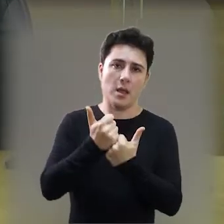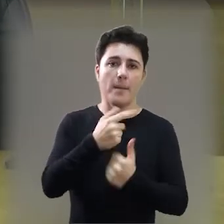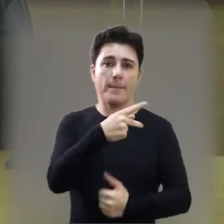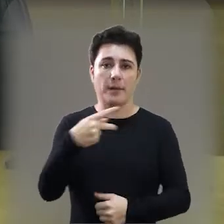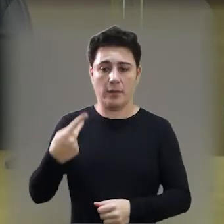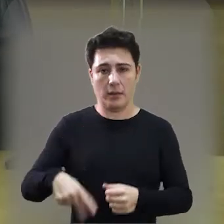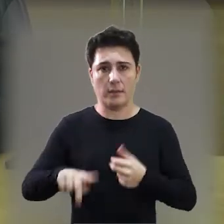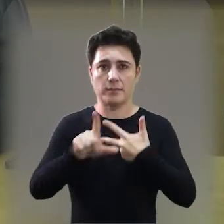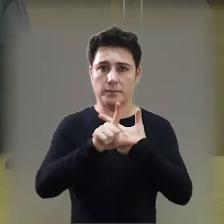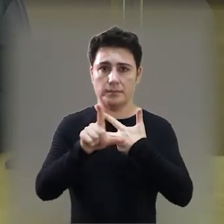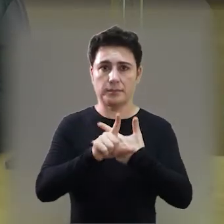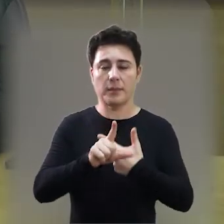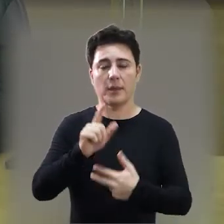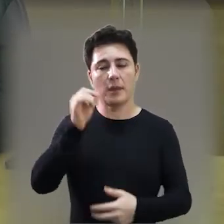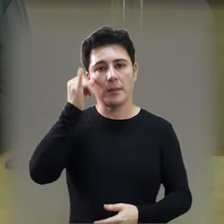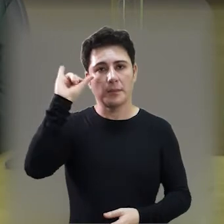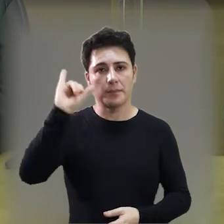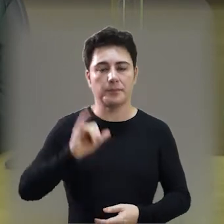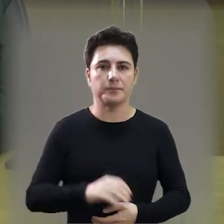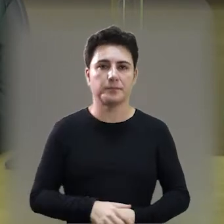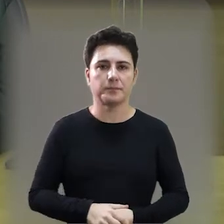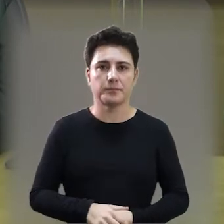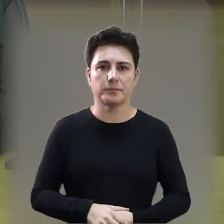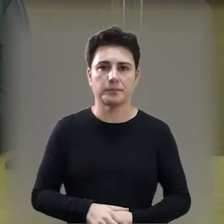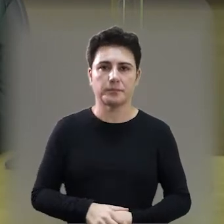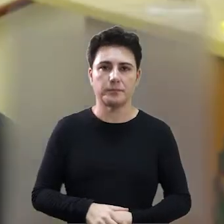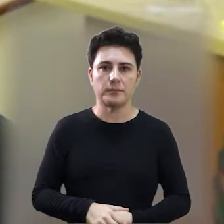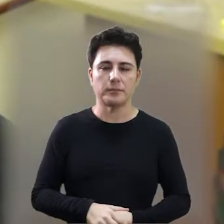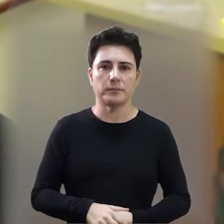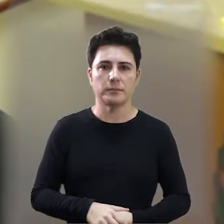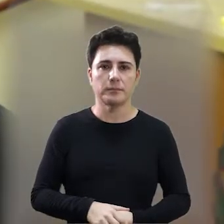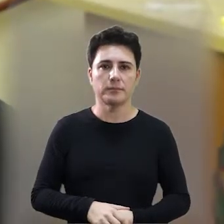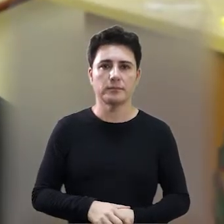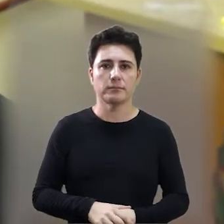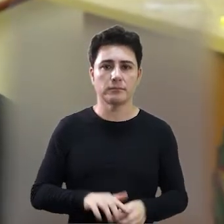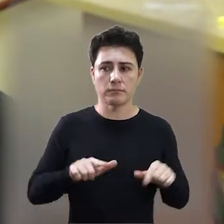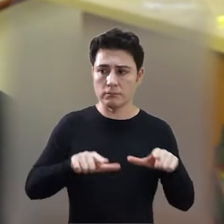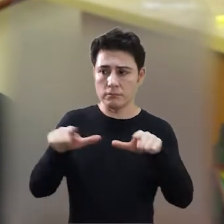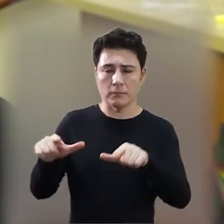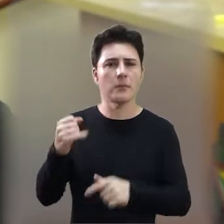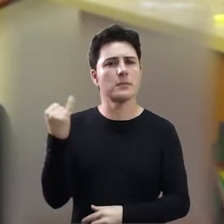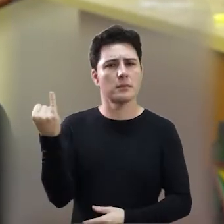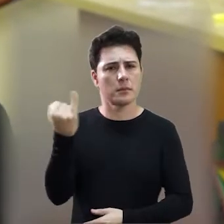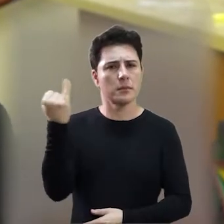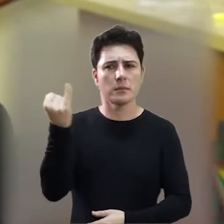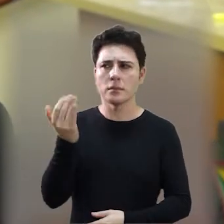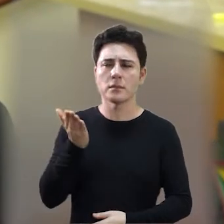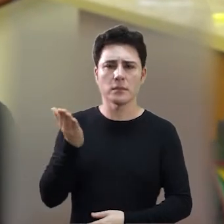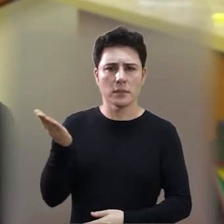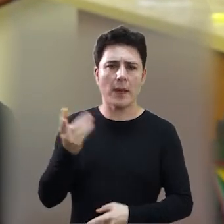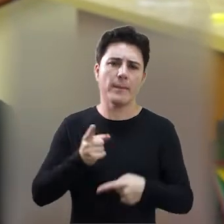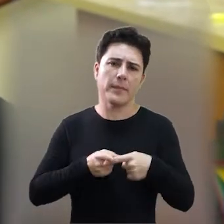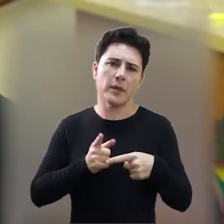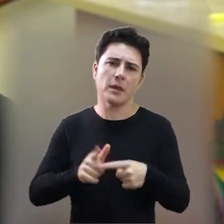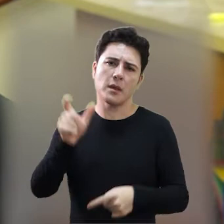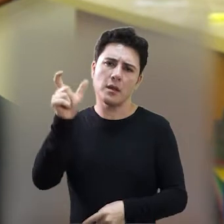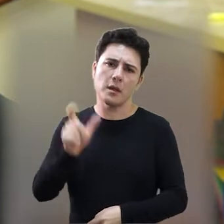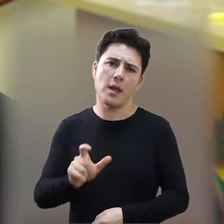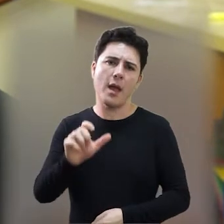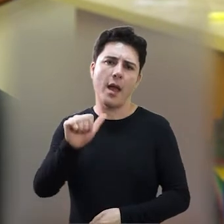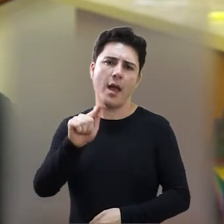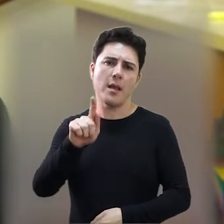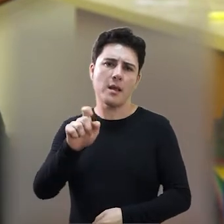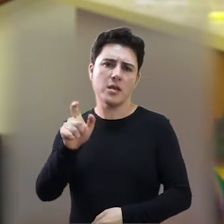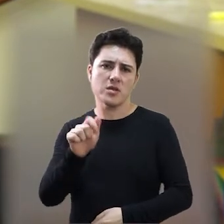representando o presidente do Legislativo, Aloysio Boi. A honraria é um ato importante, ainda mais tendo em